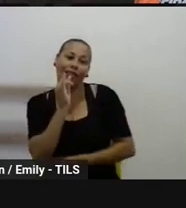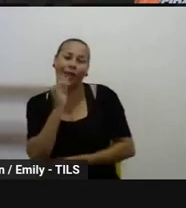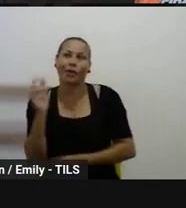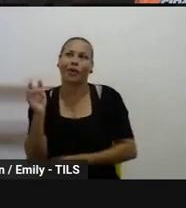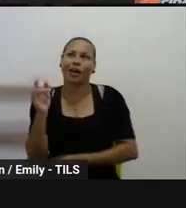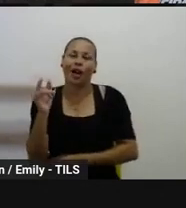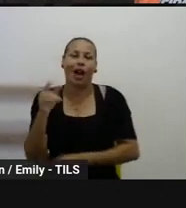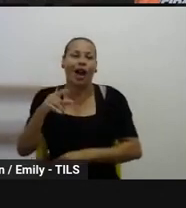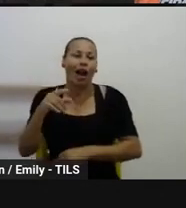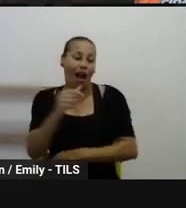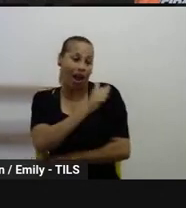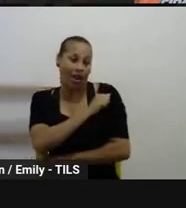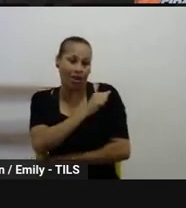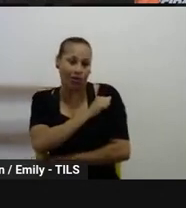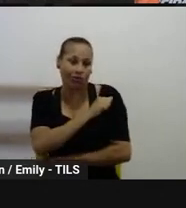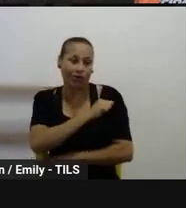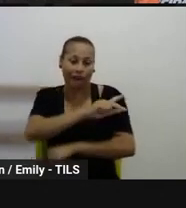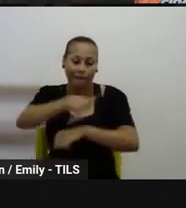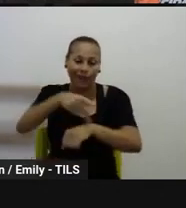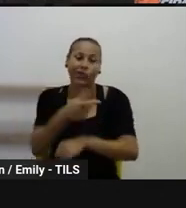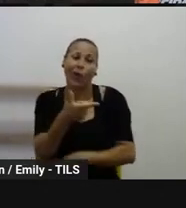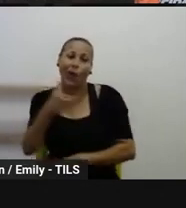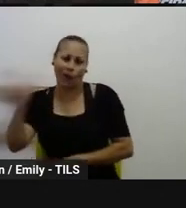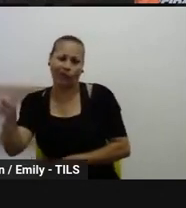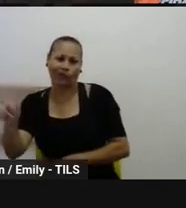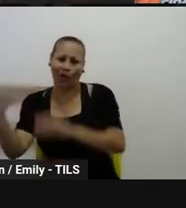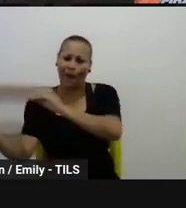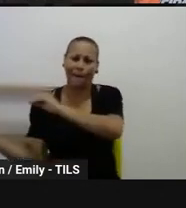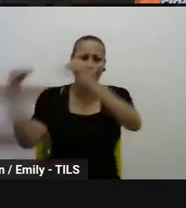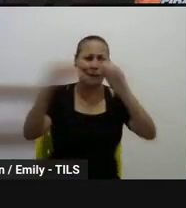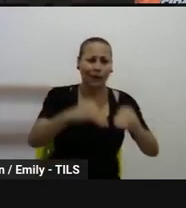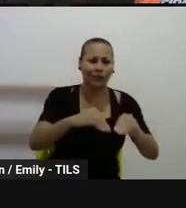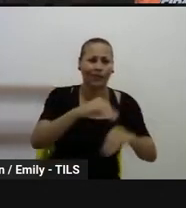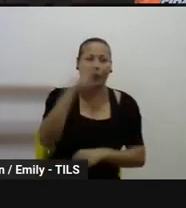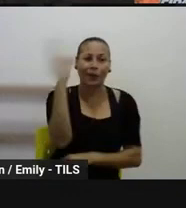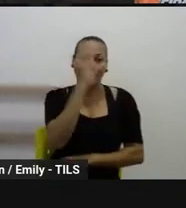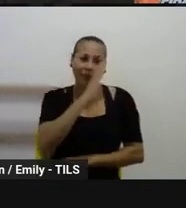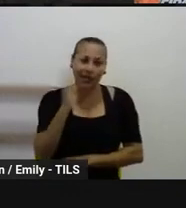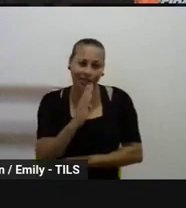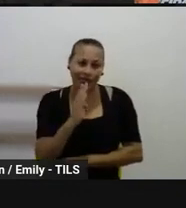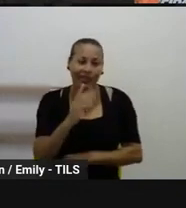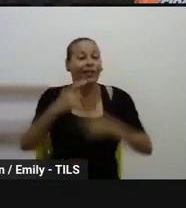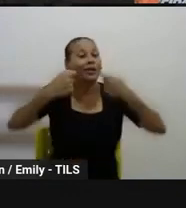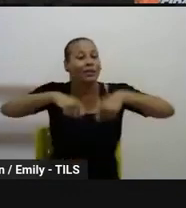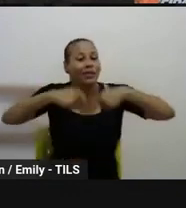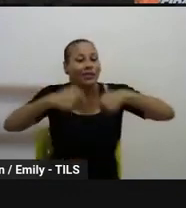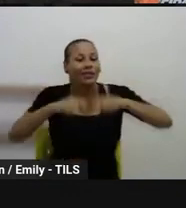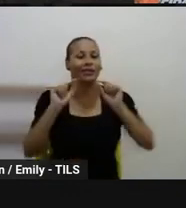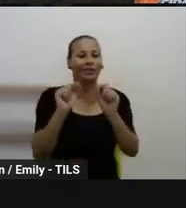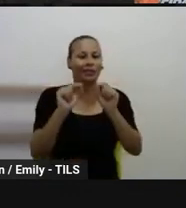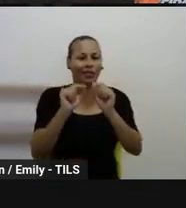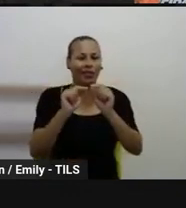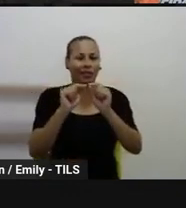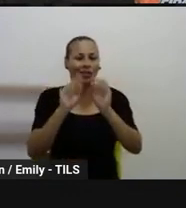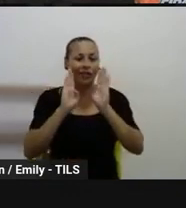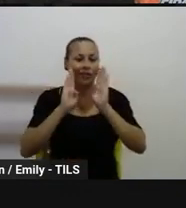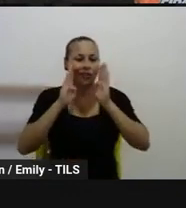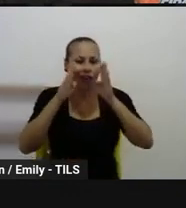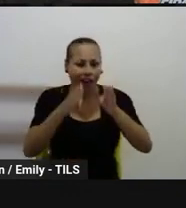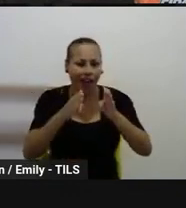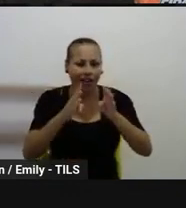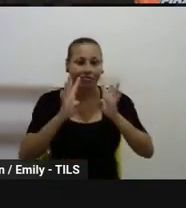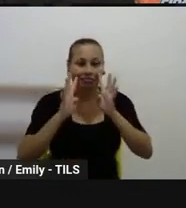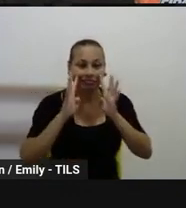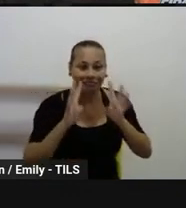escola. Então, isso também a gente precisa estar atento, né, tanto o professor, quanto a gestão, quanto a coordenação pedagógica,